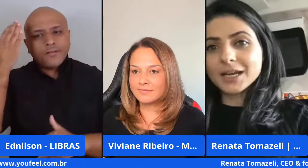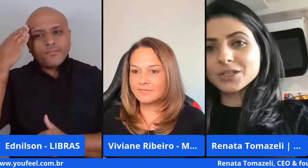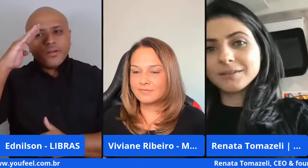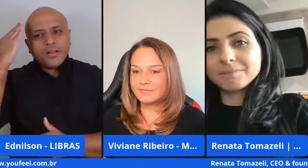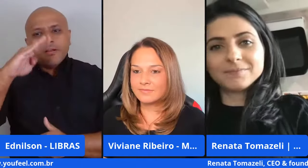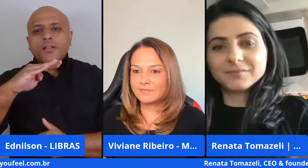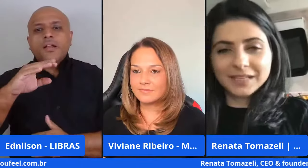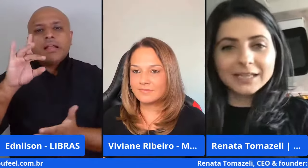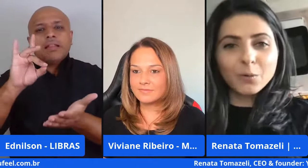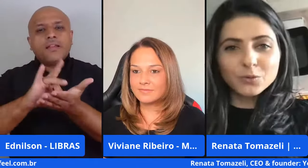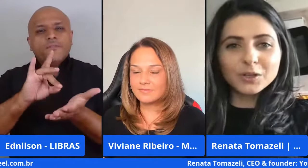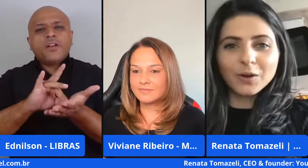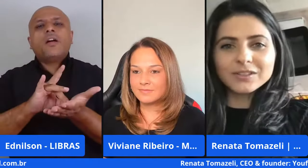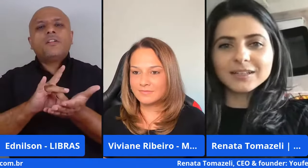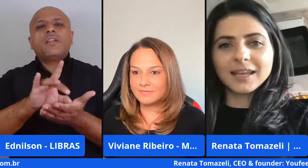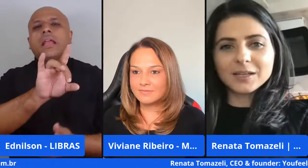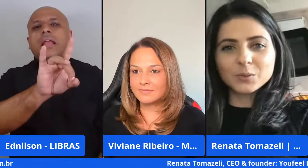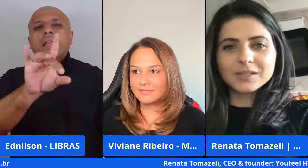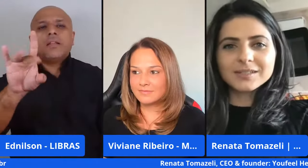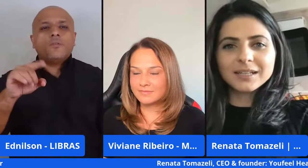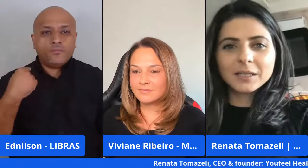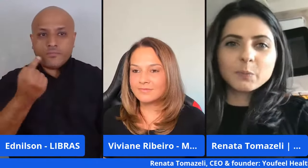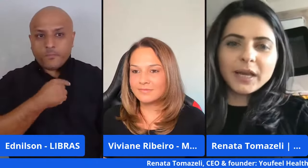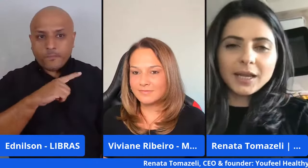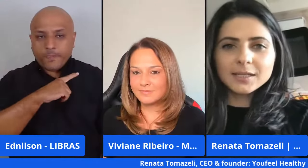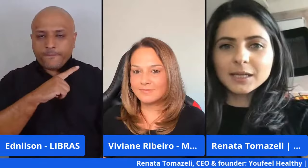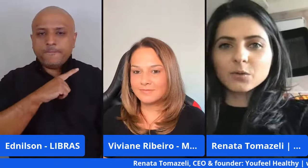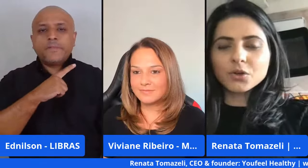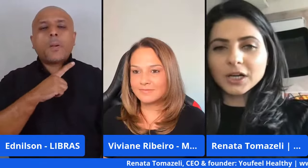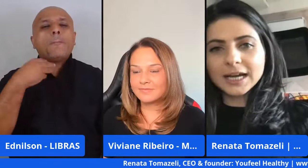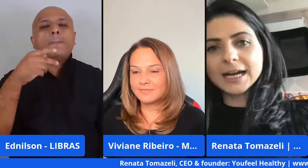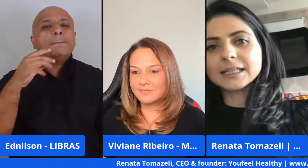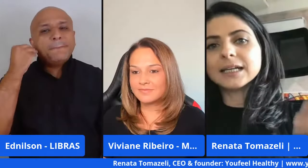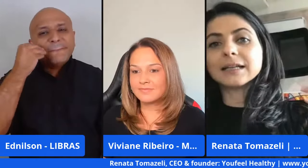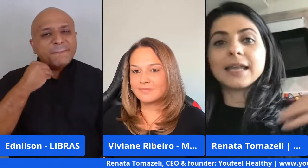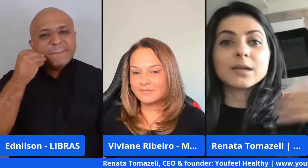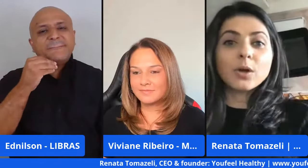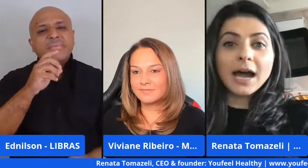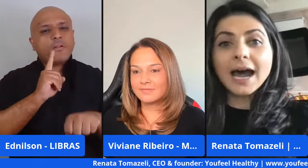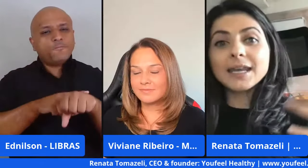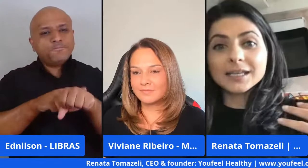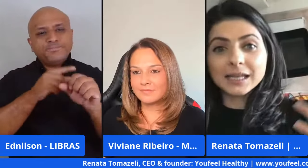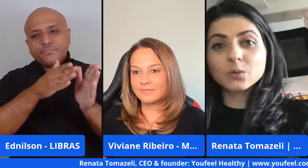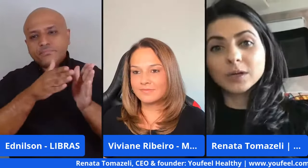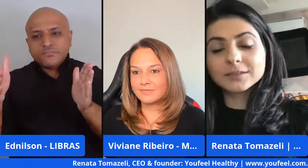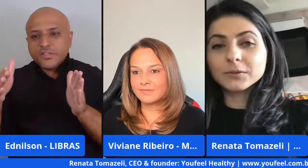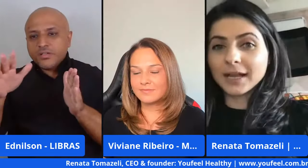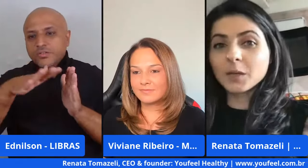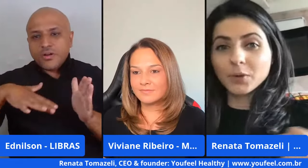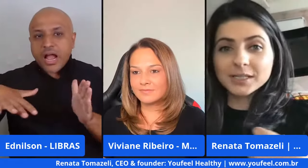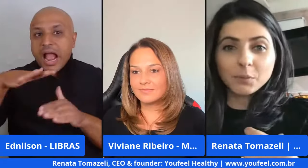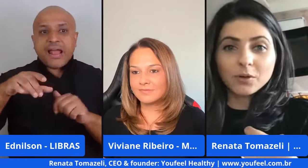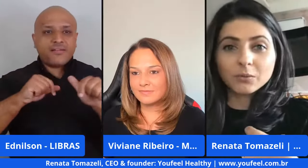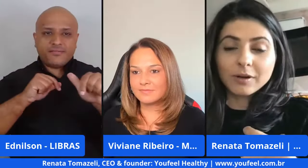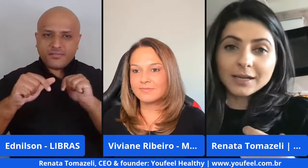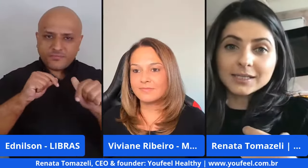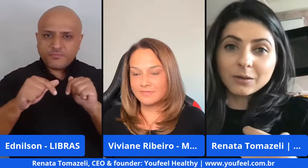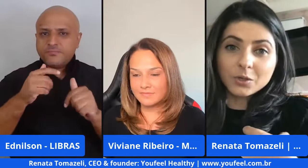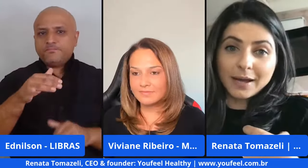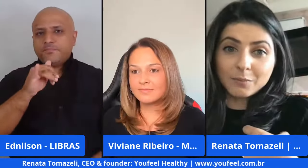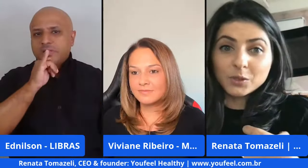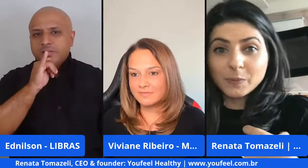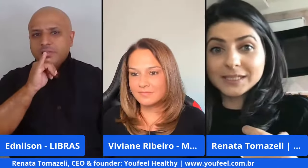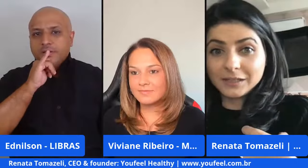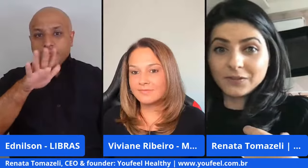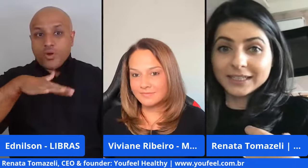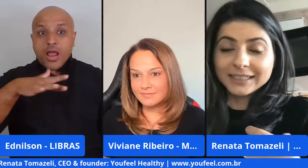na verdade cada um de nós né tem as suas experiências tem a sua jornada tem a sua área que está atuando né que por exemplo eu que estou na área